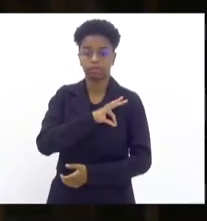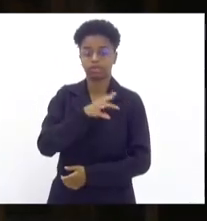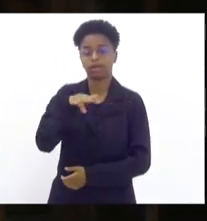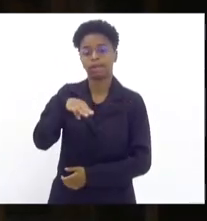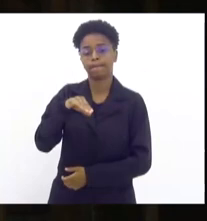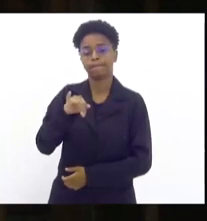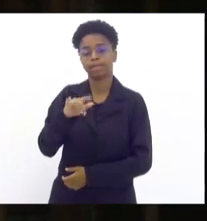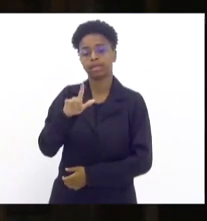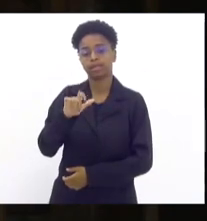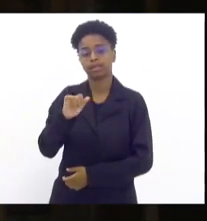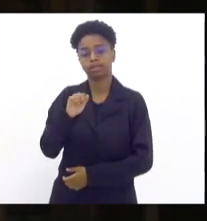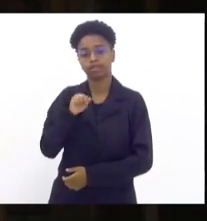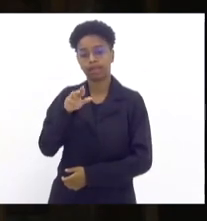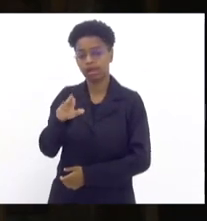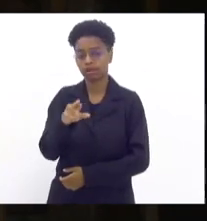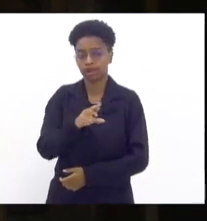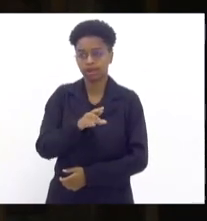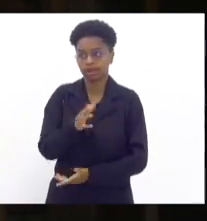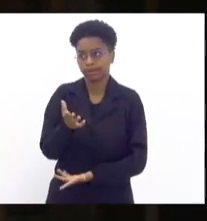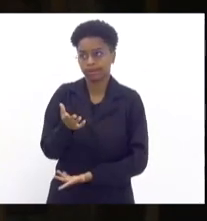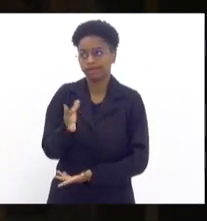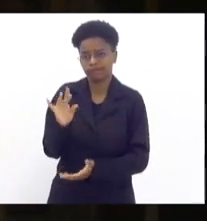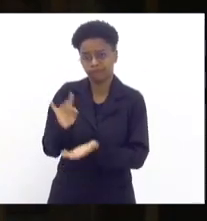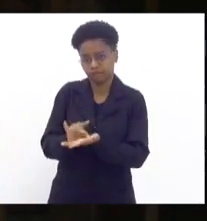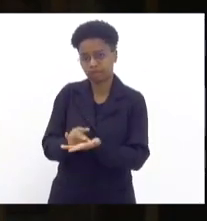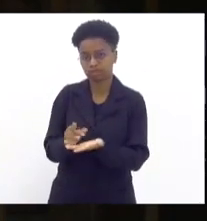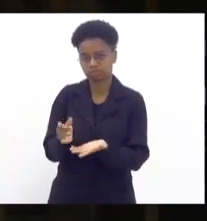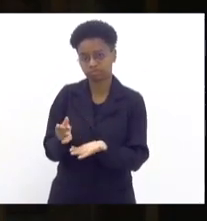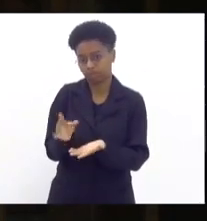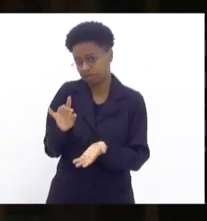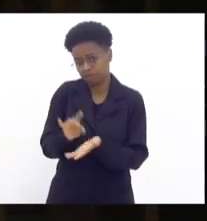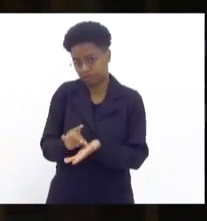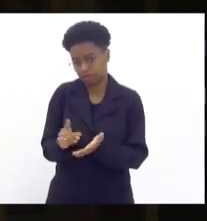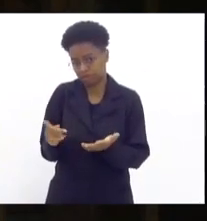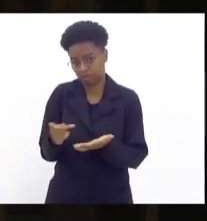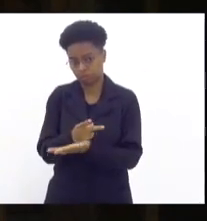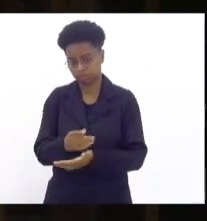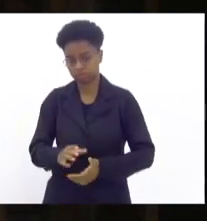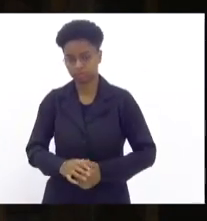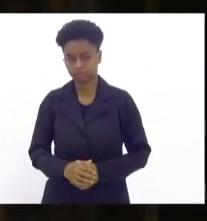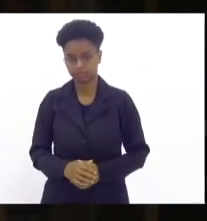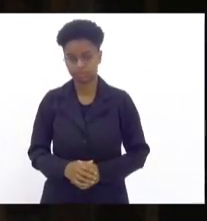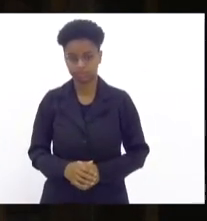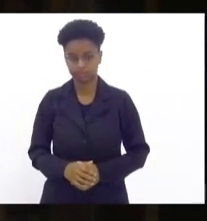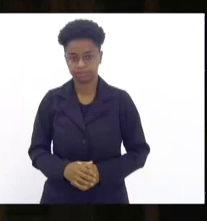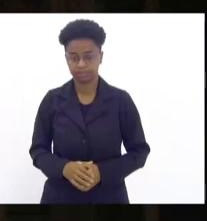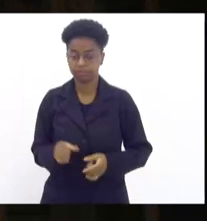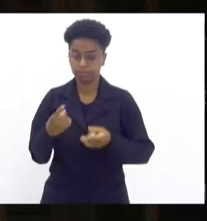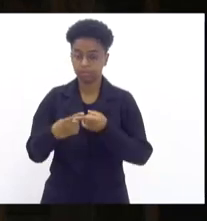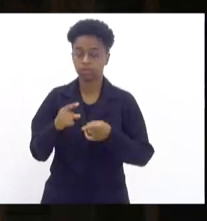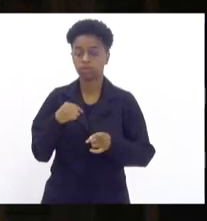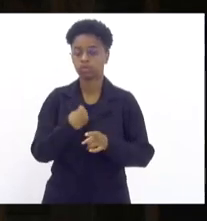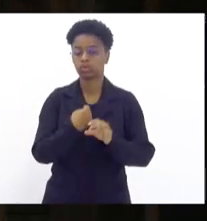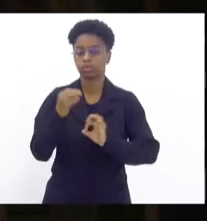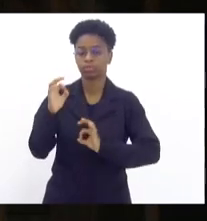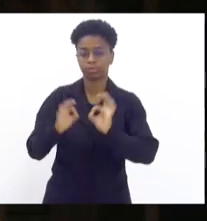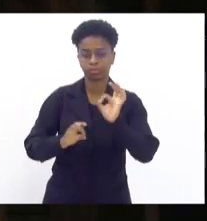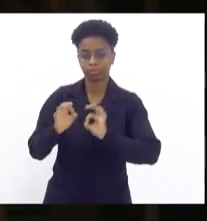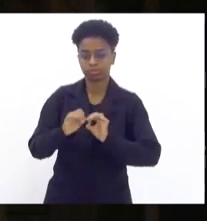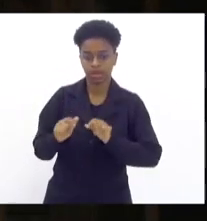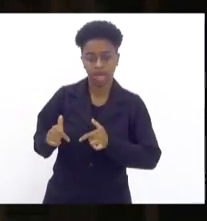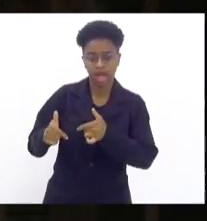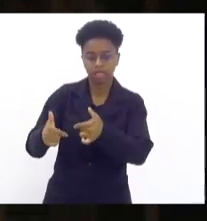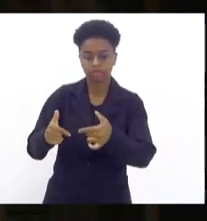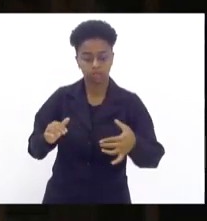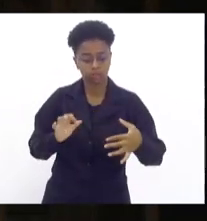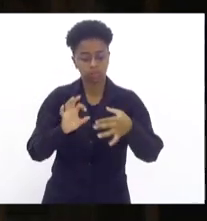é um fato, é um fato concreto, nós programamos ações em conjunto,